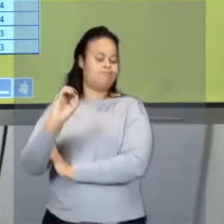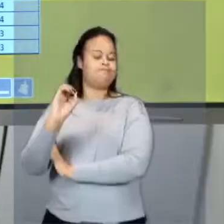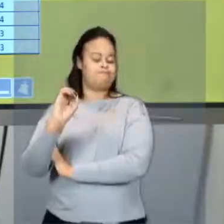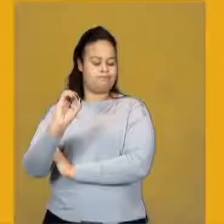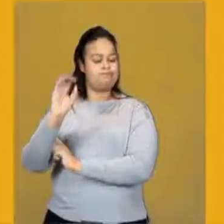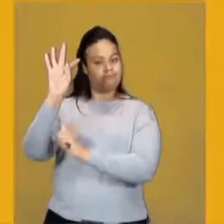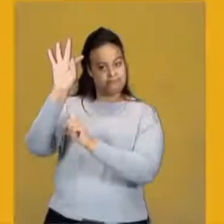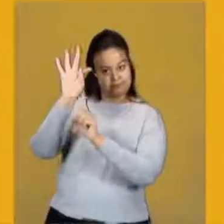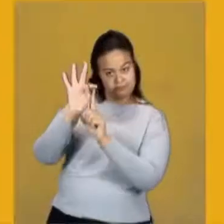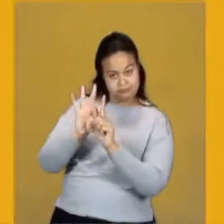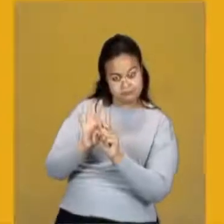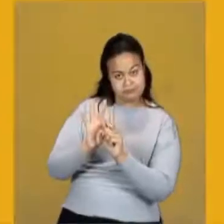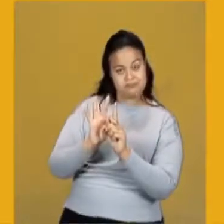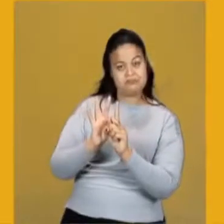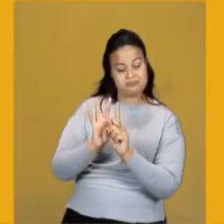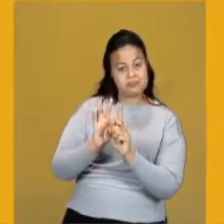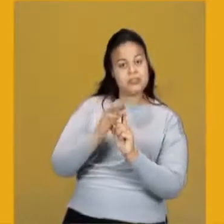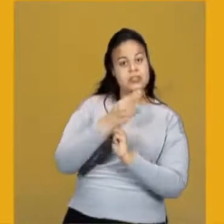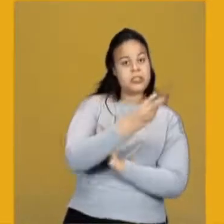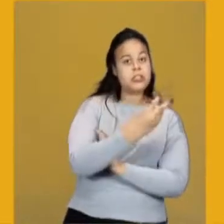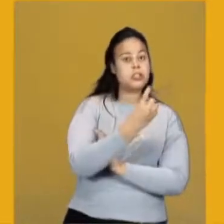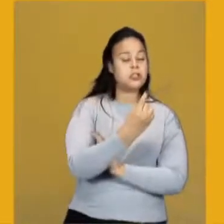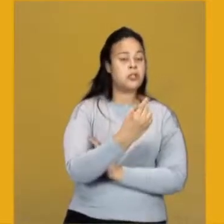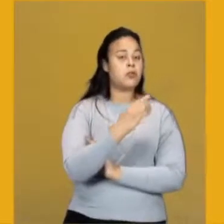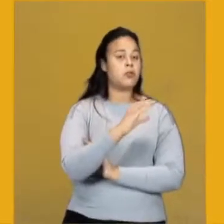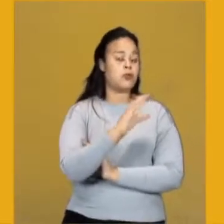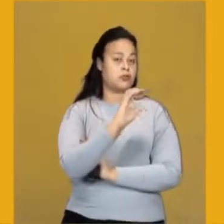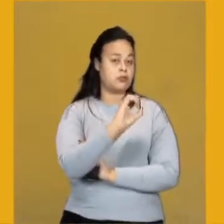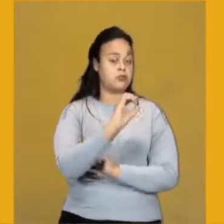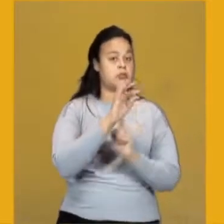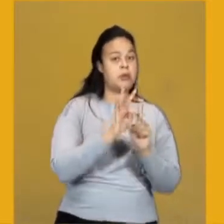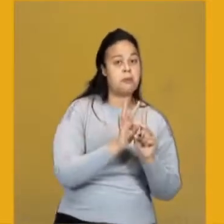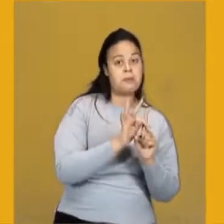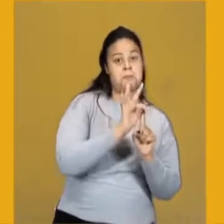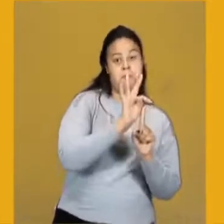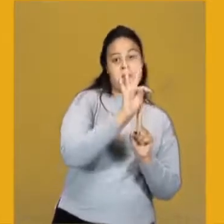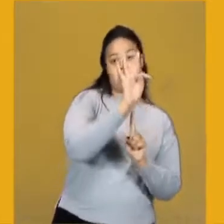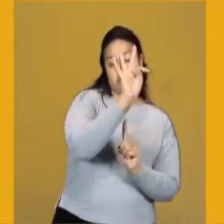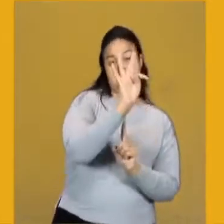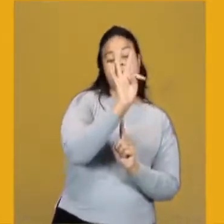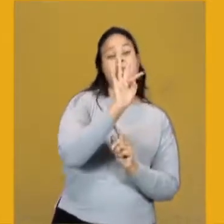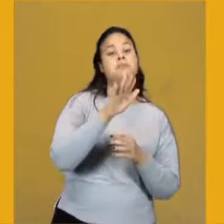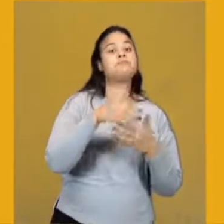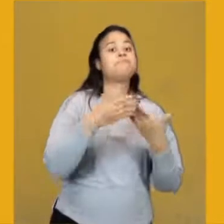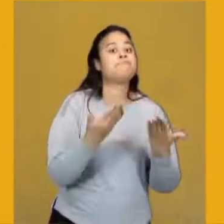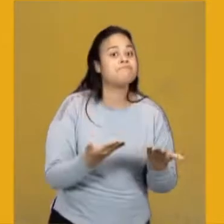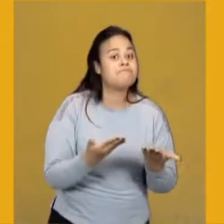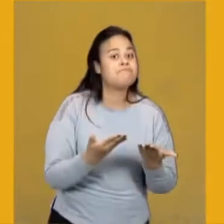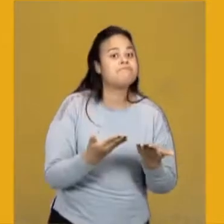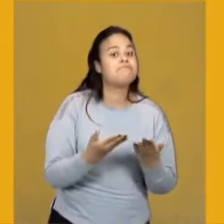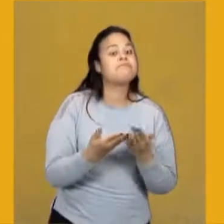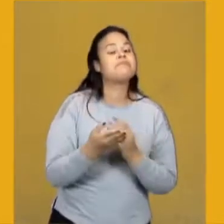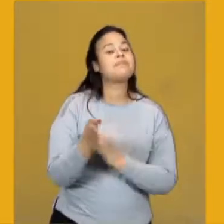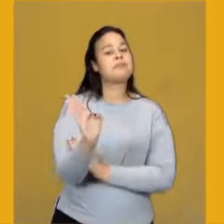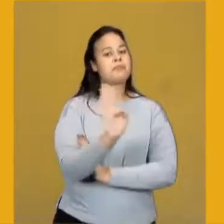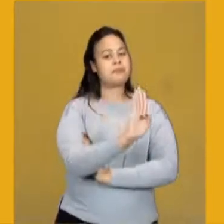mínima, e de 31 graus Celsius, tá? De máxima, foi de Belém.